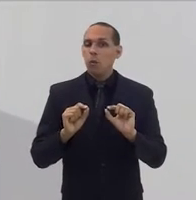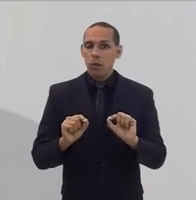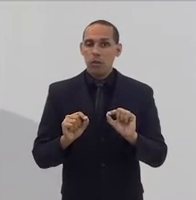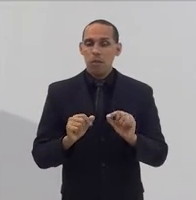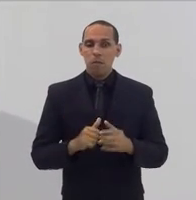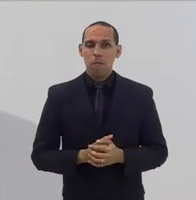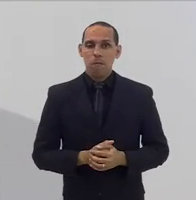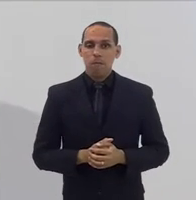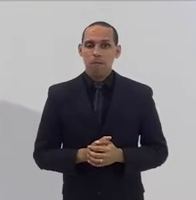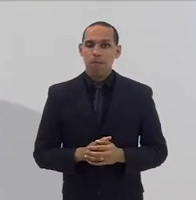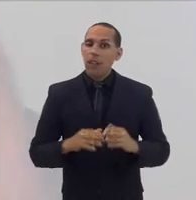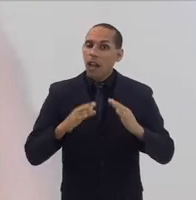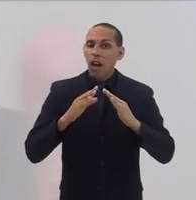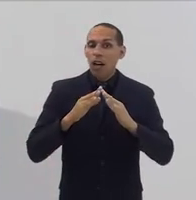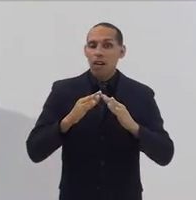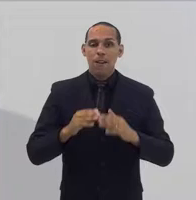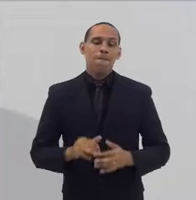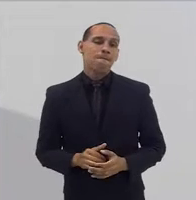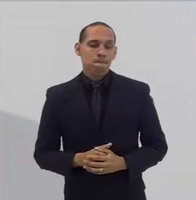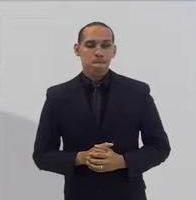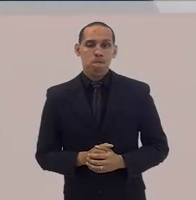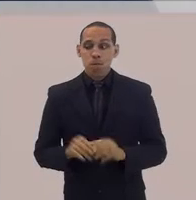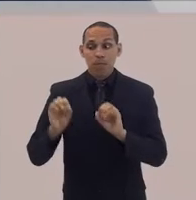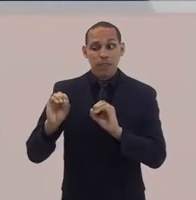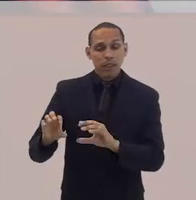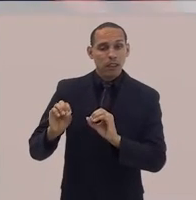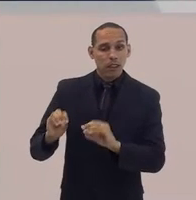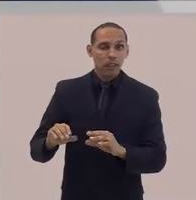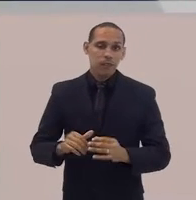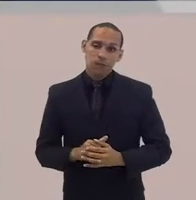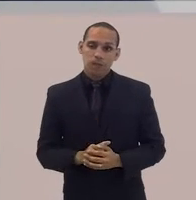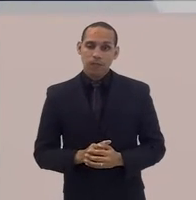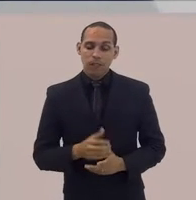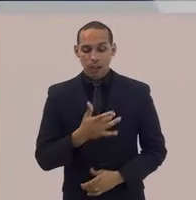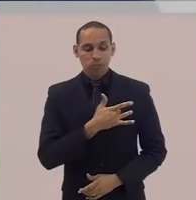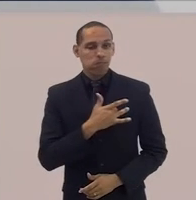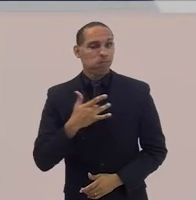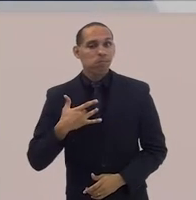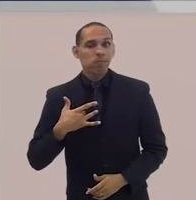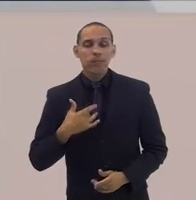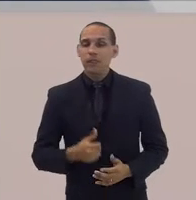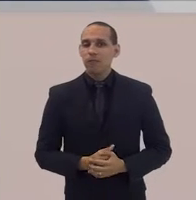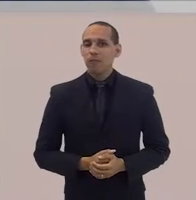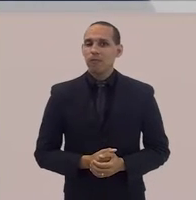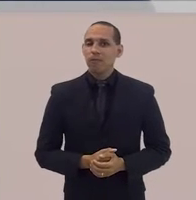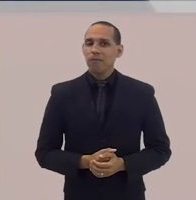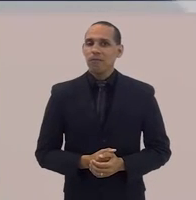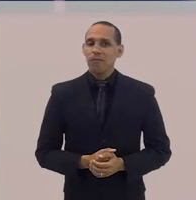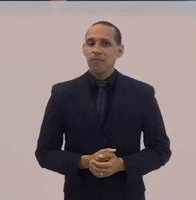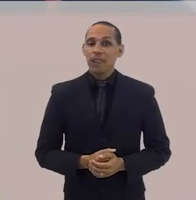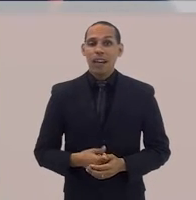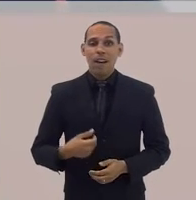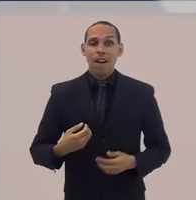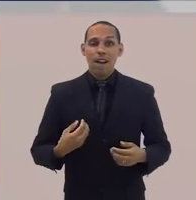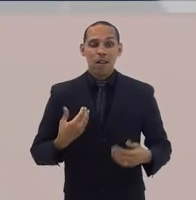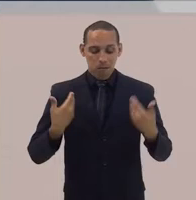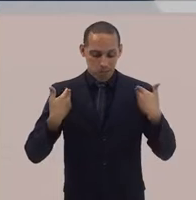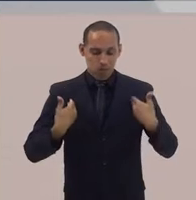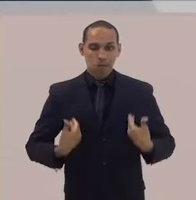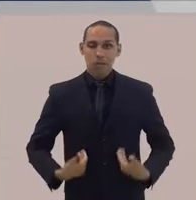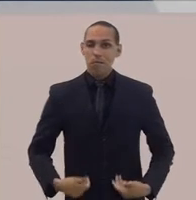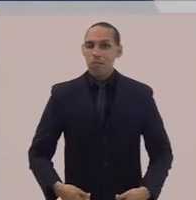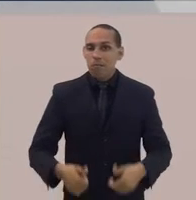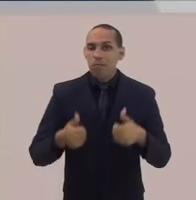com o quê? Com moradia, educação, saúde, integridade